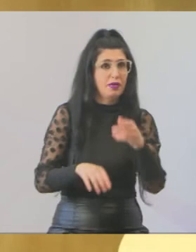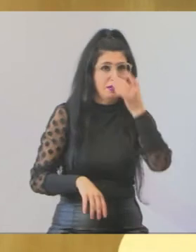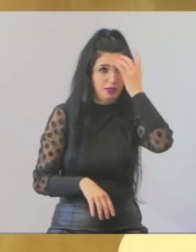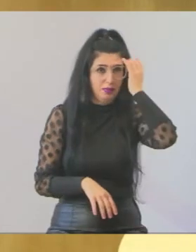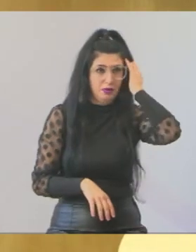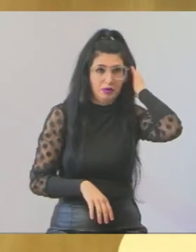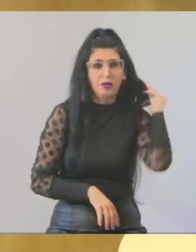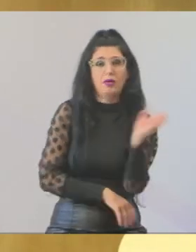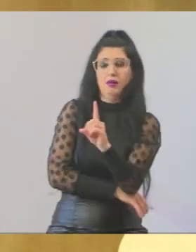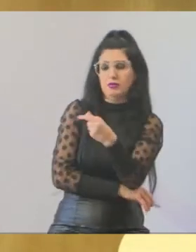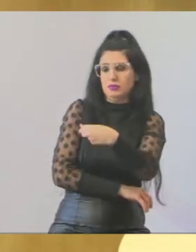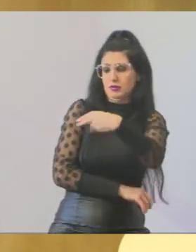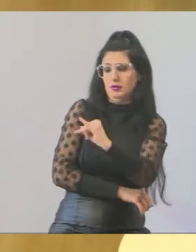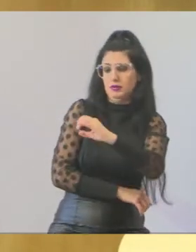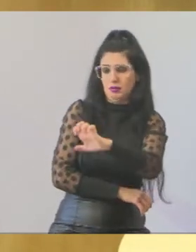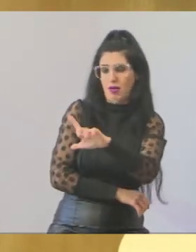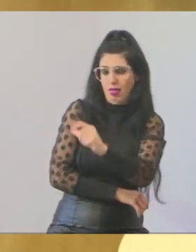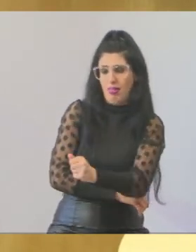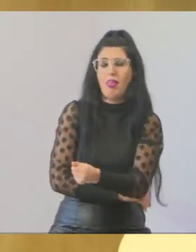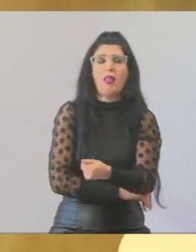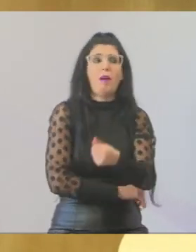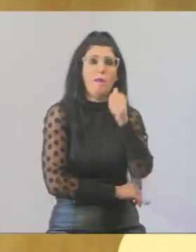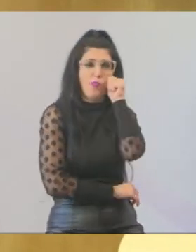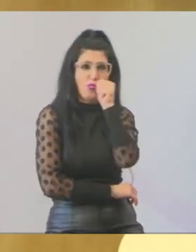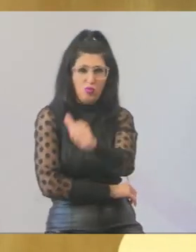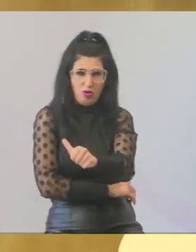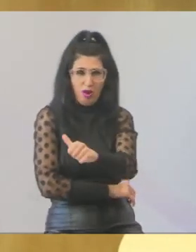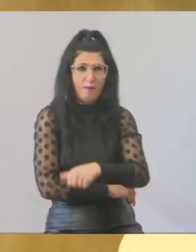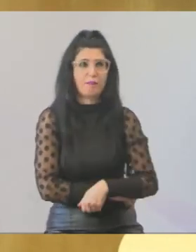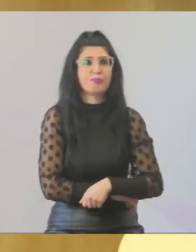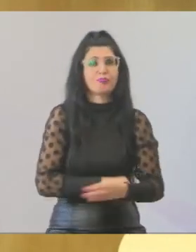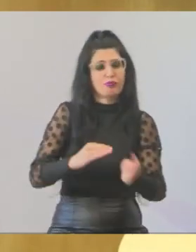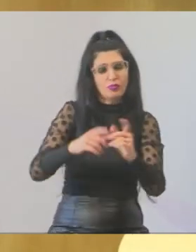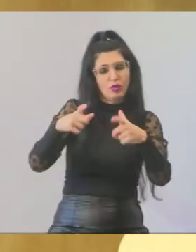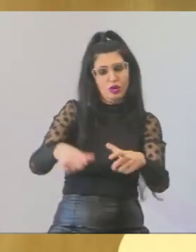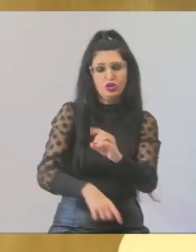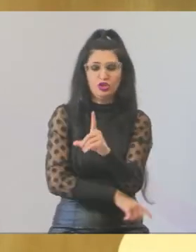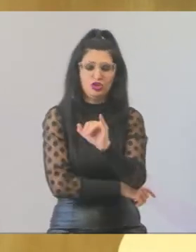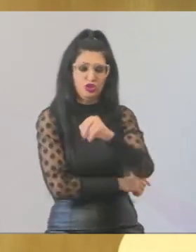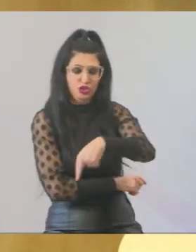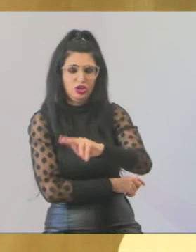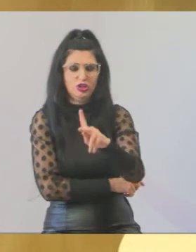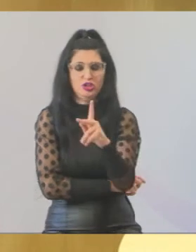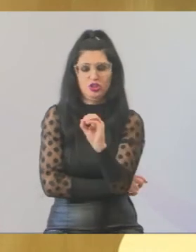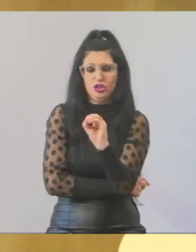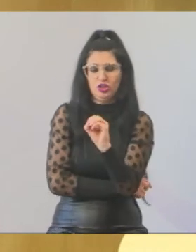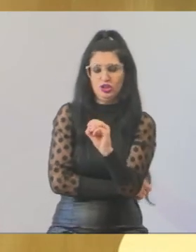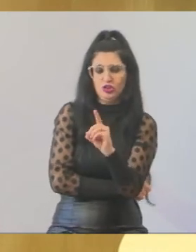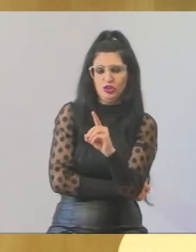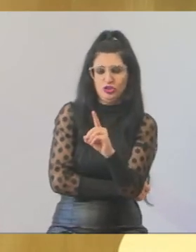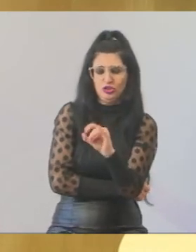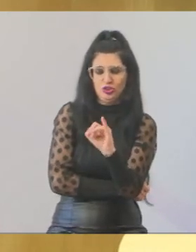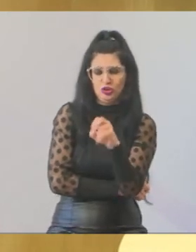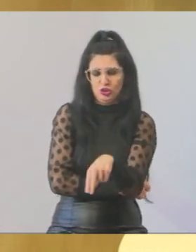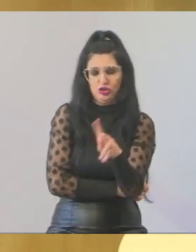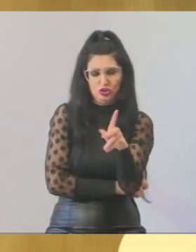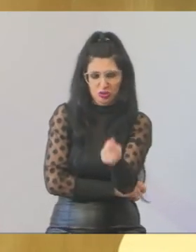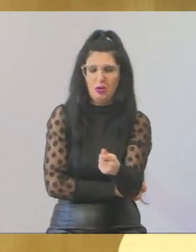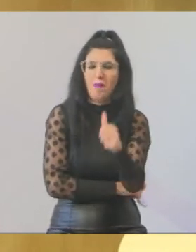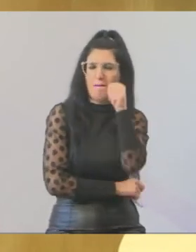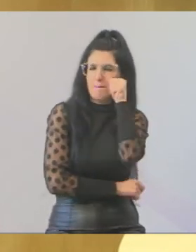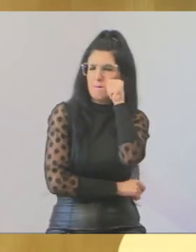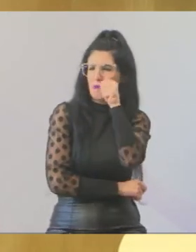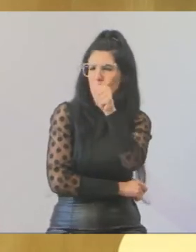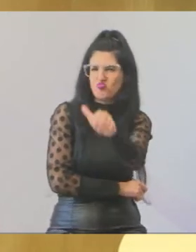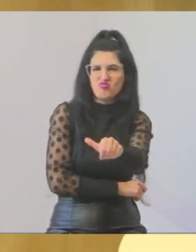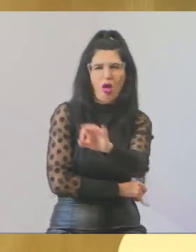da Daniela Machado Dias, que é moradora do Nidin, não Lucimar? Guerreira, aquela ali, eu falo para você que eu tiro o chapéu,